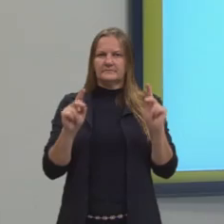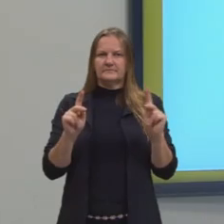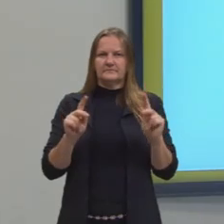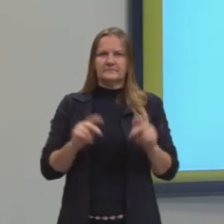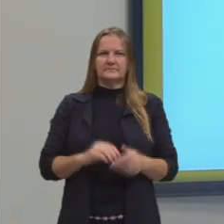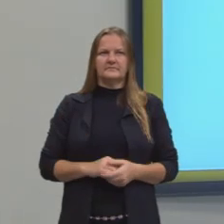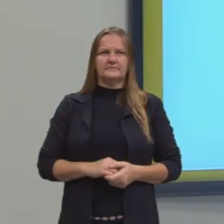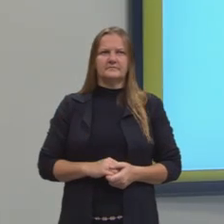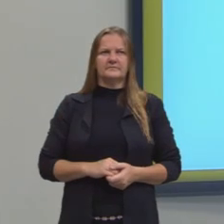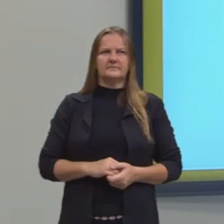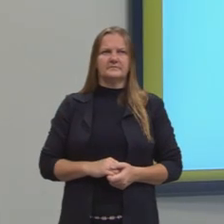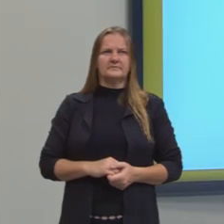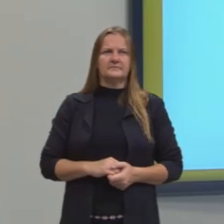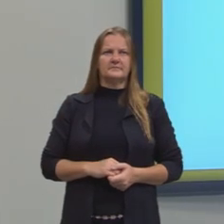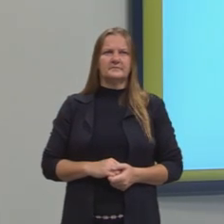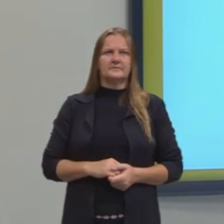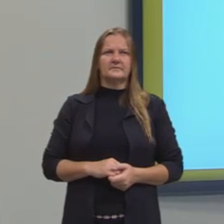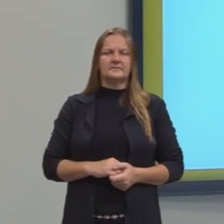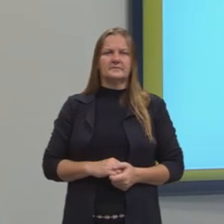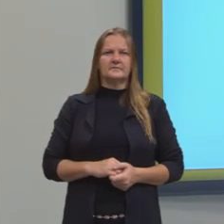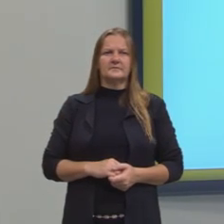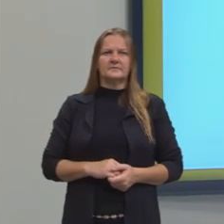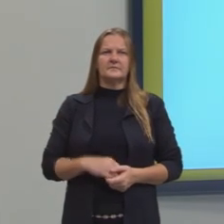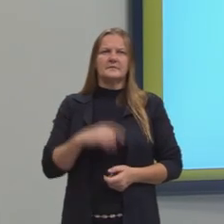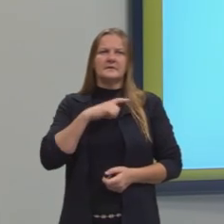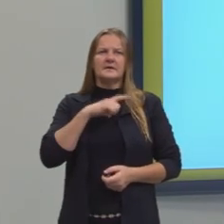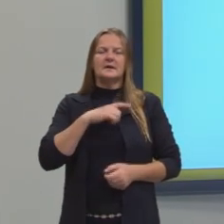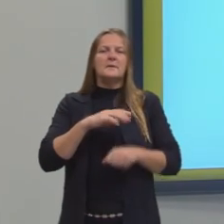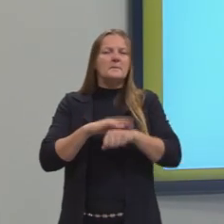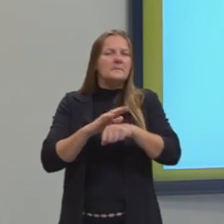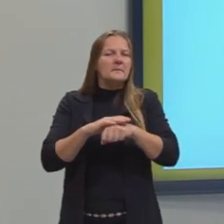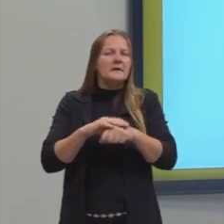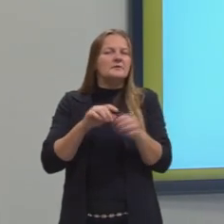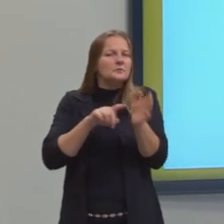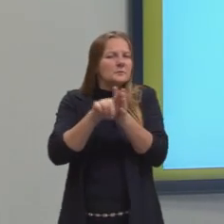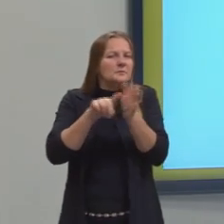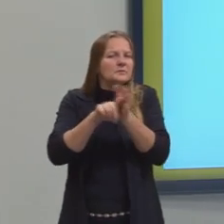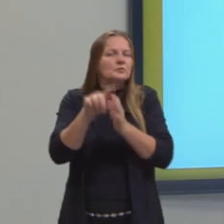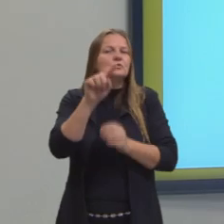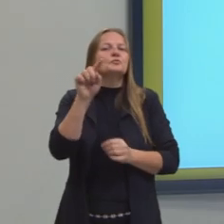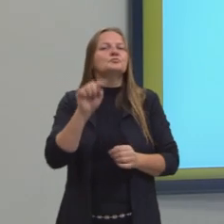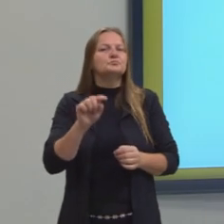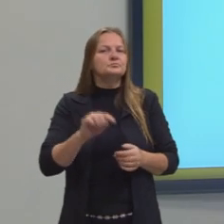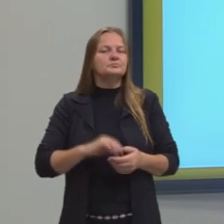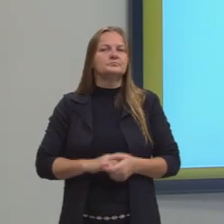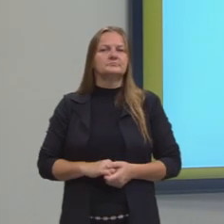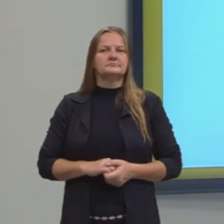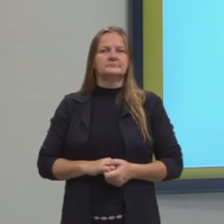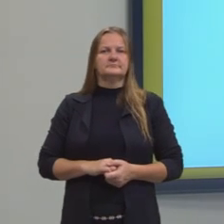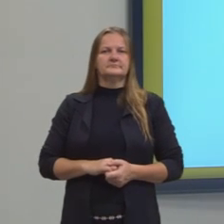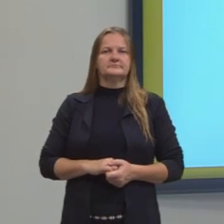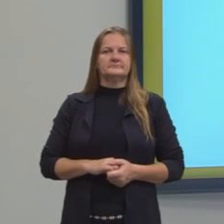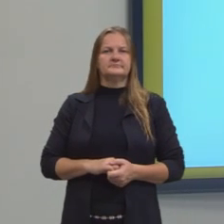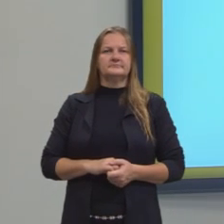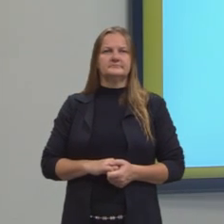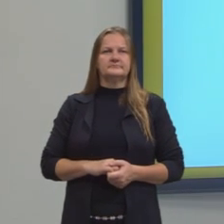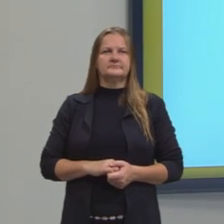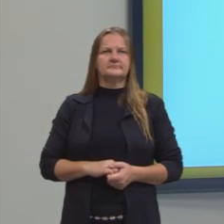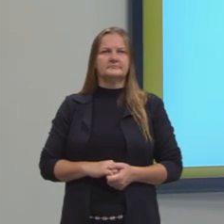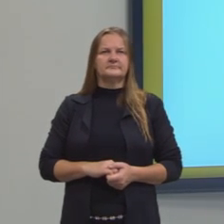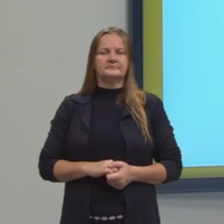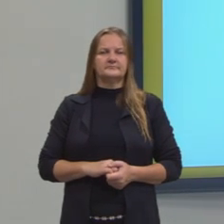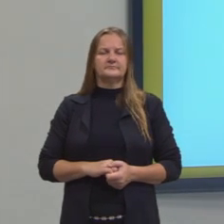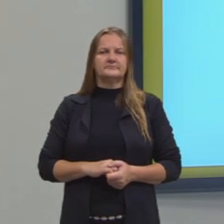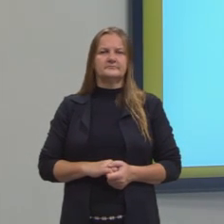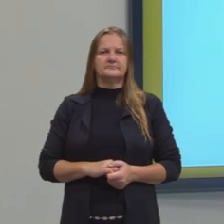Então, agora a gente fez essa questão, existe mais uma pergunta, então, existe mais um questionamento em relação à mesma questão,